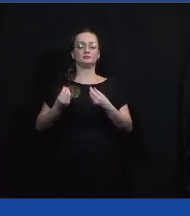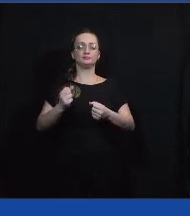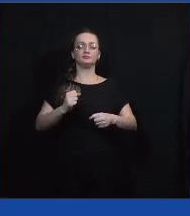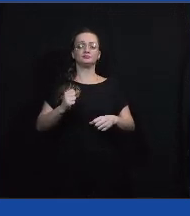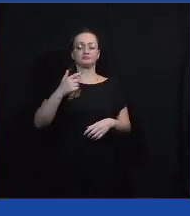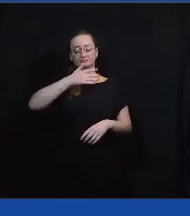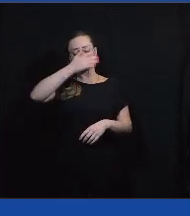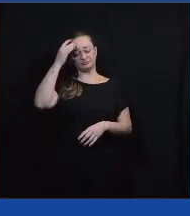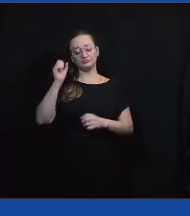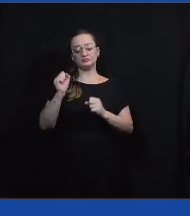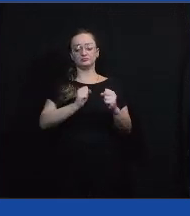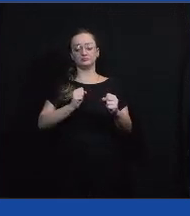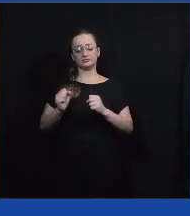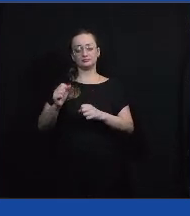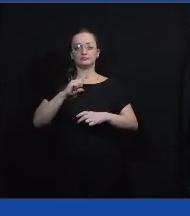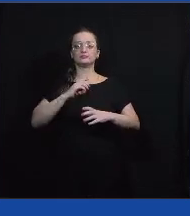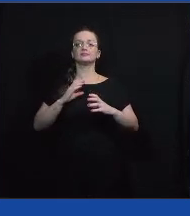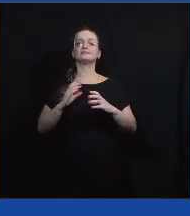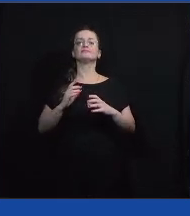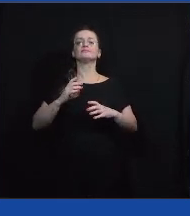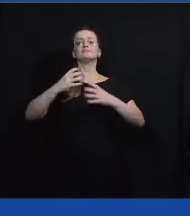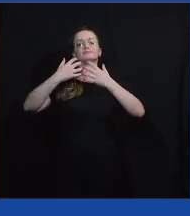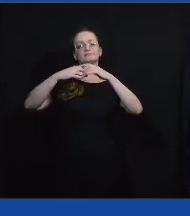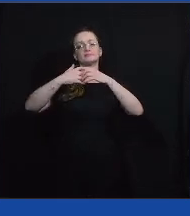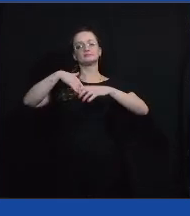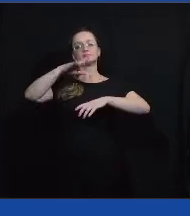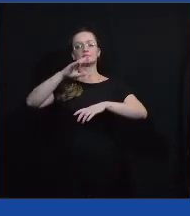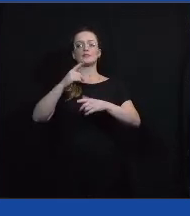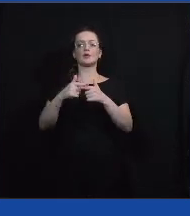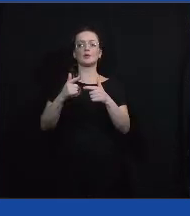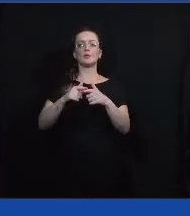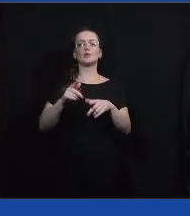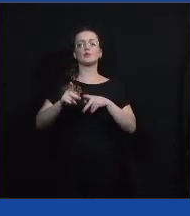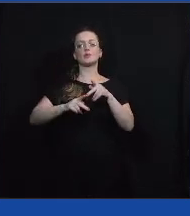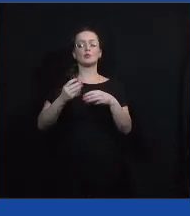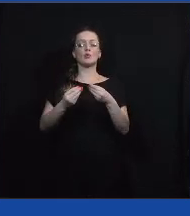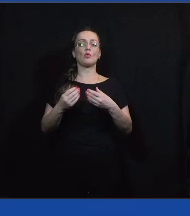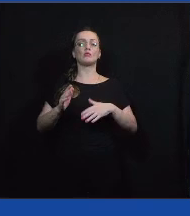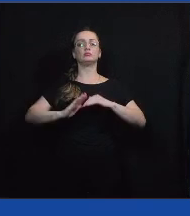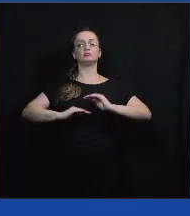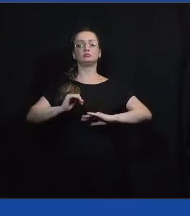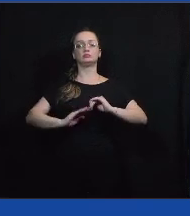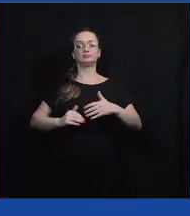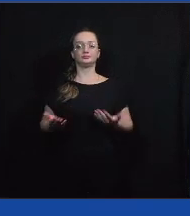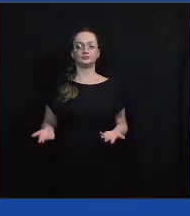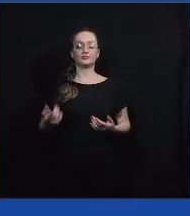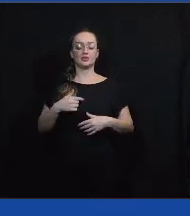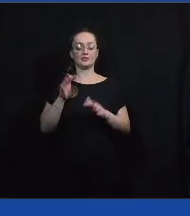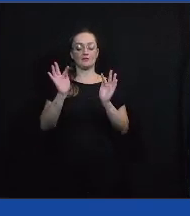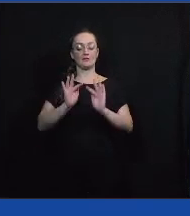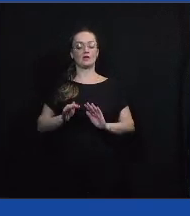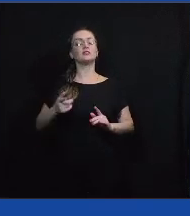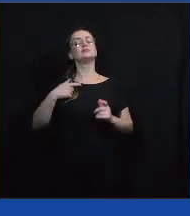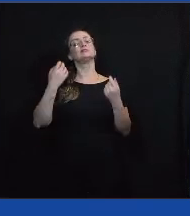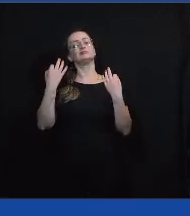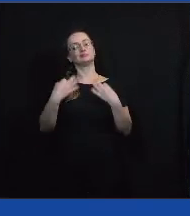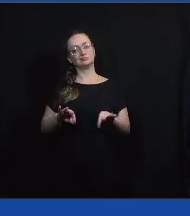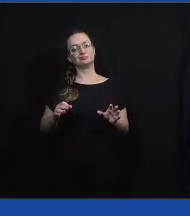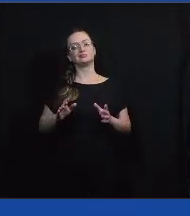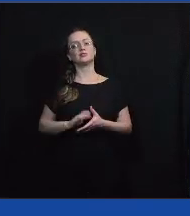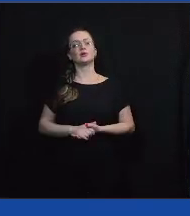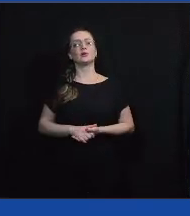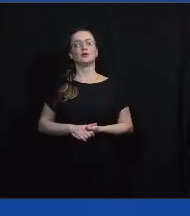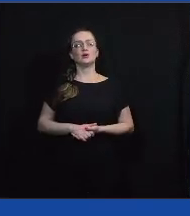cidadãos, as comunidades a pensarem nos problemas públicos e como atuar com eles, né, então a gente fica bem feliz que tenha dado esse